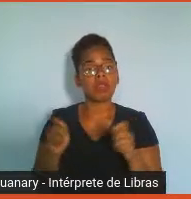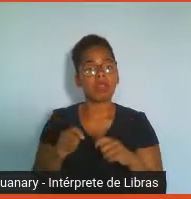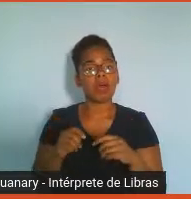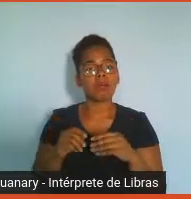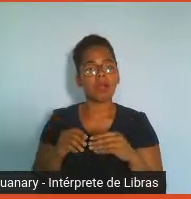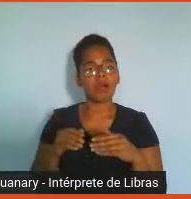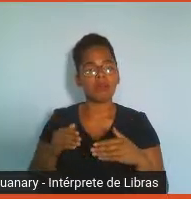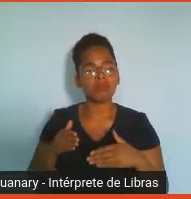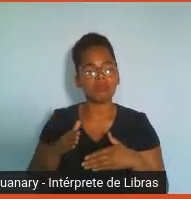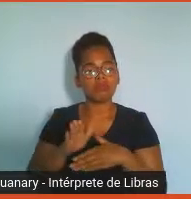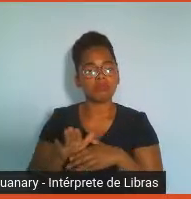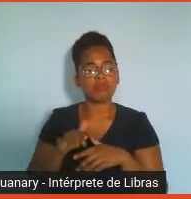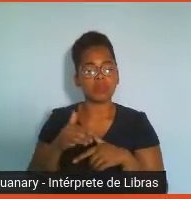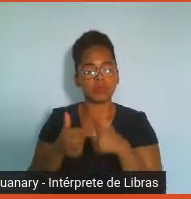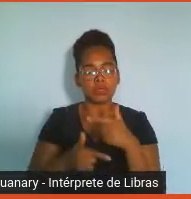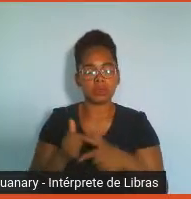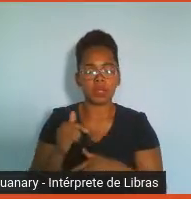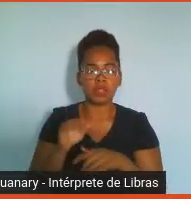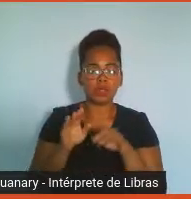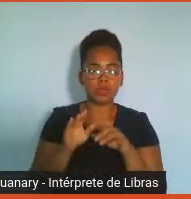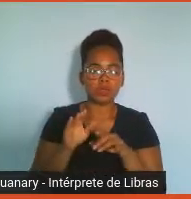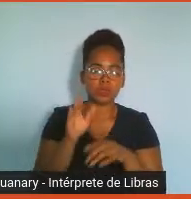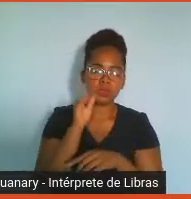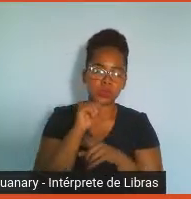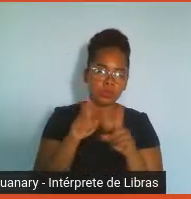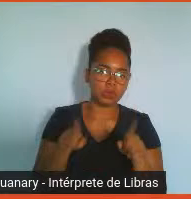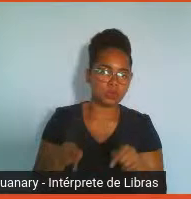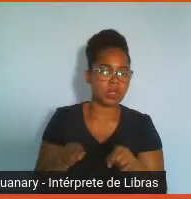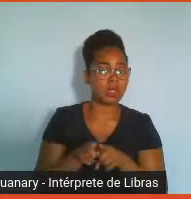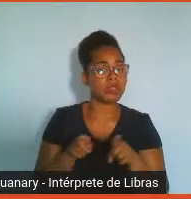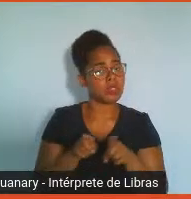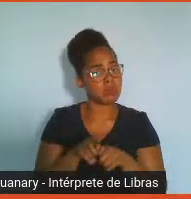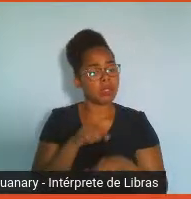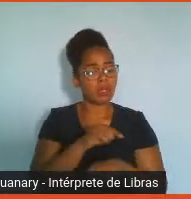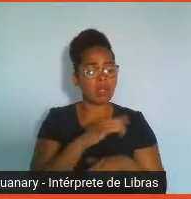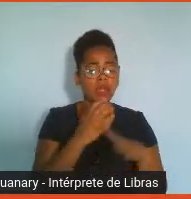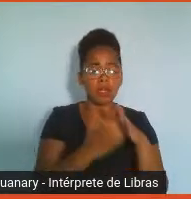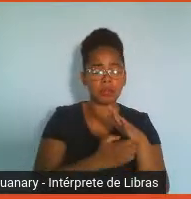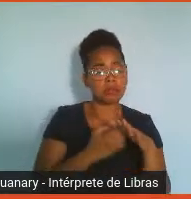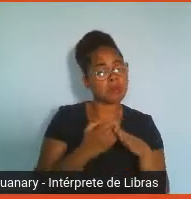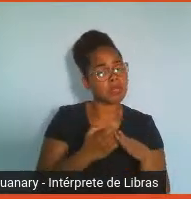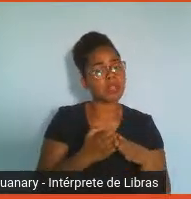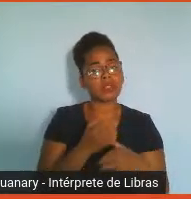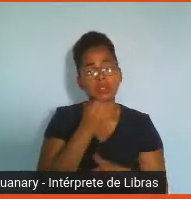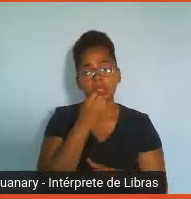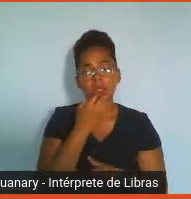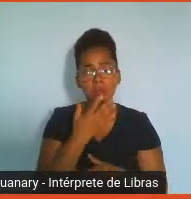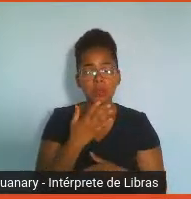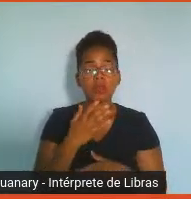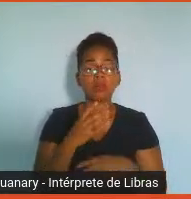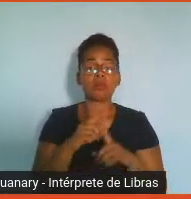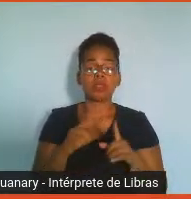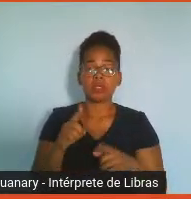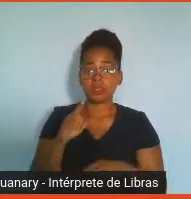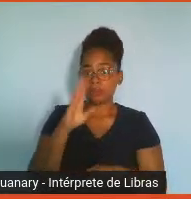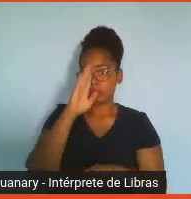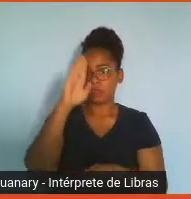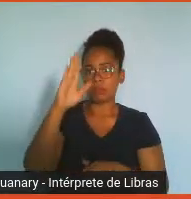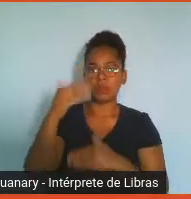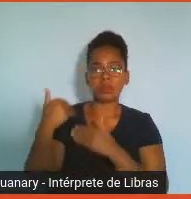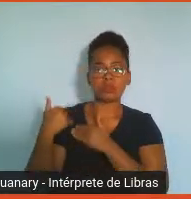o trabalho dele, para o significado da vida dele e para a empresa. Mas, realmente, a decisão é do colaborador, não é